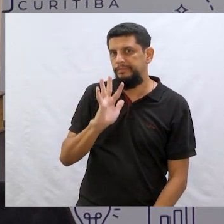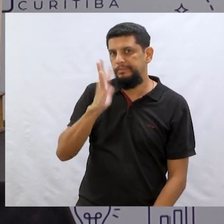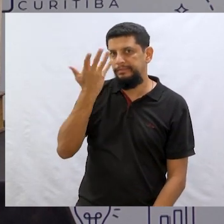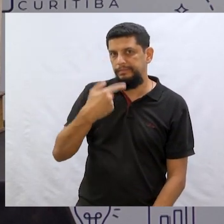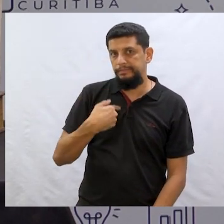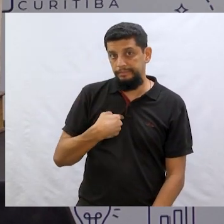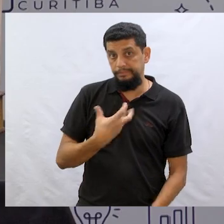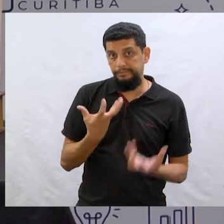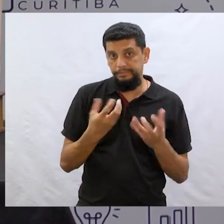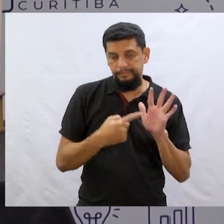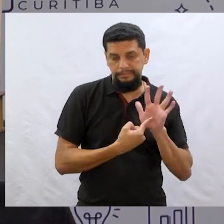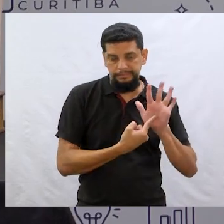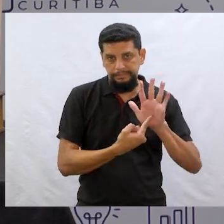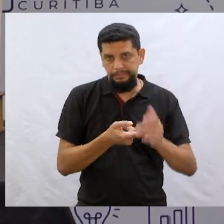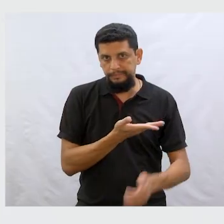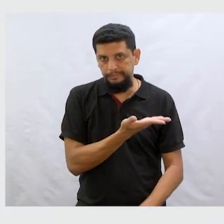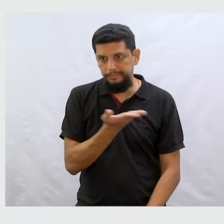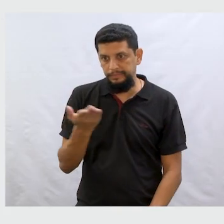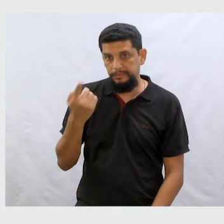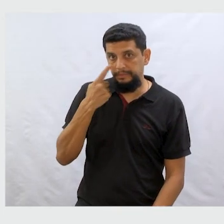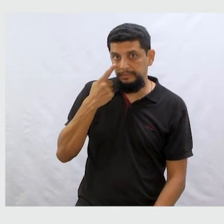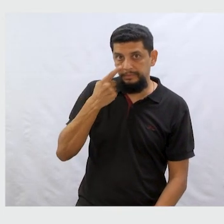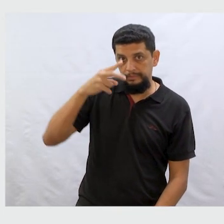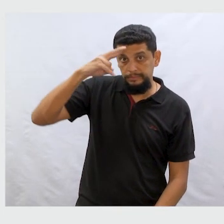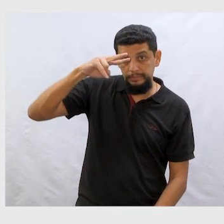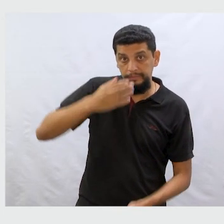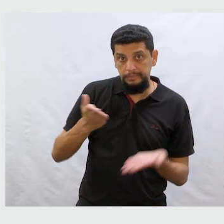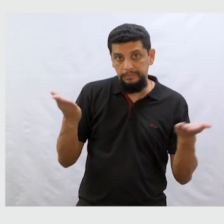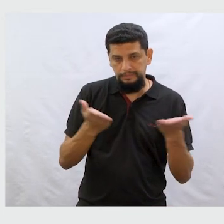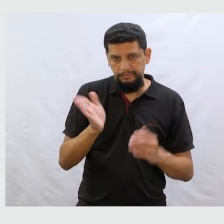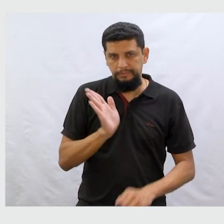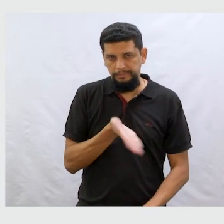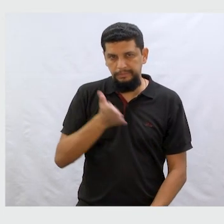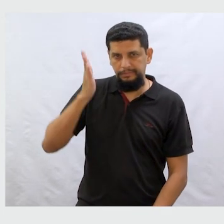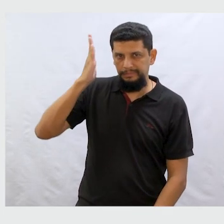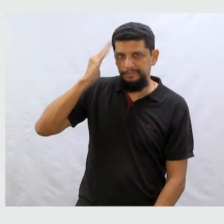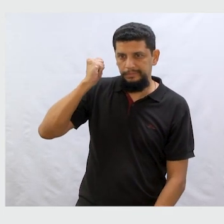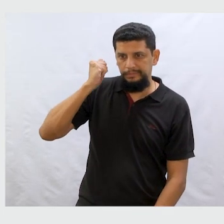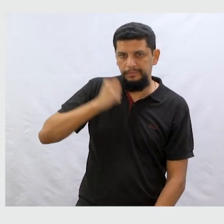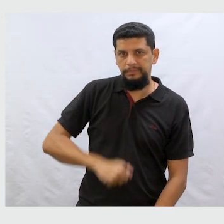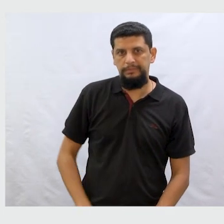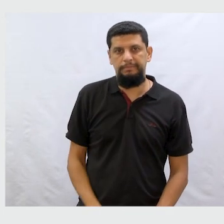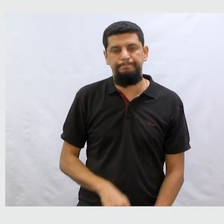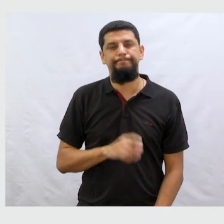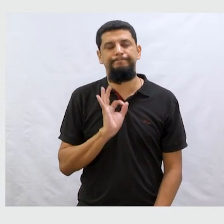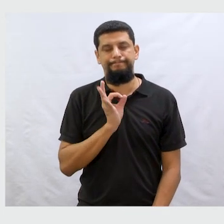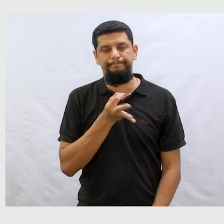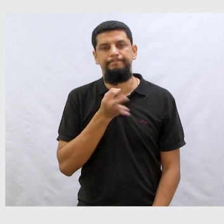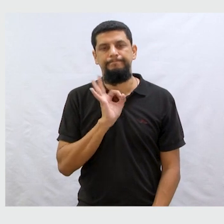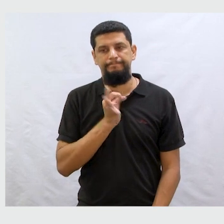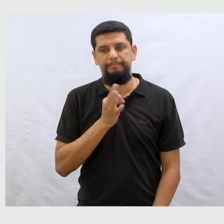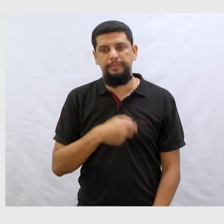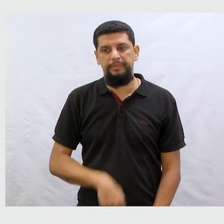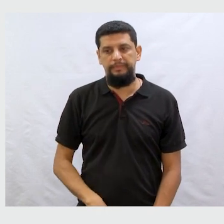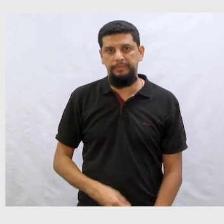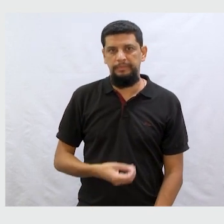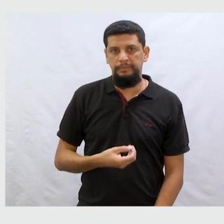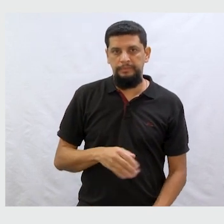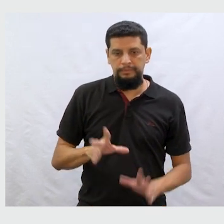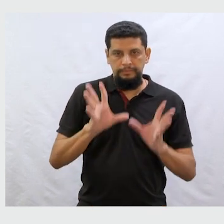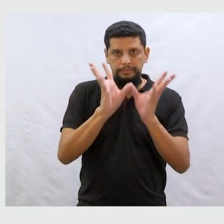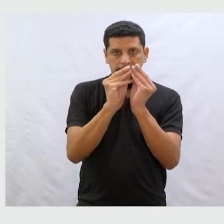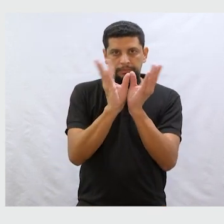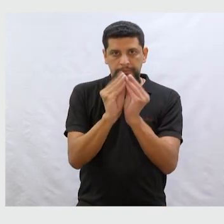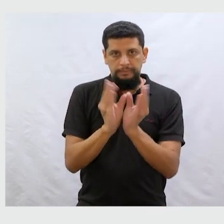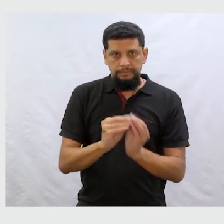quero mostrar pra vocês uma coisa. Olha só a história de hoje então que vocês já sabiam, não é mesmo? É isso mesmo. Está aí